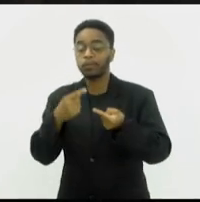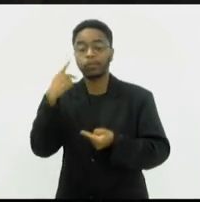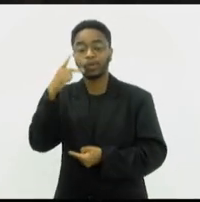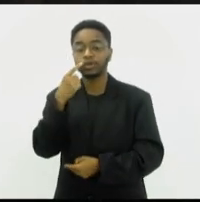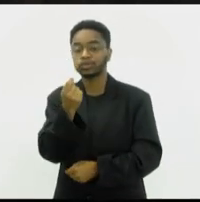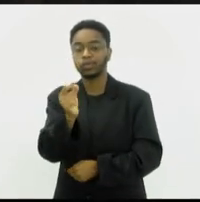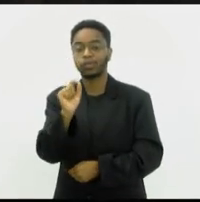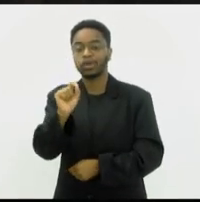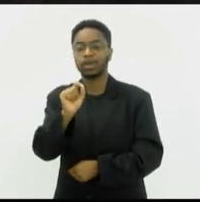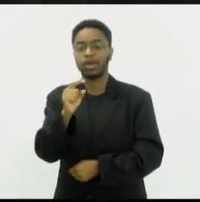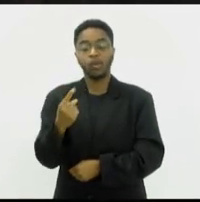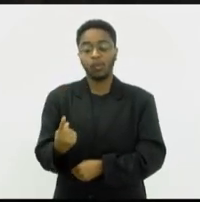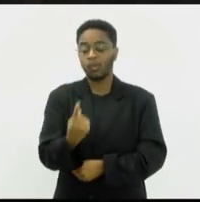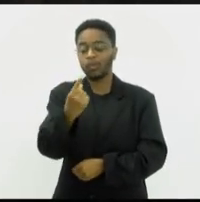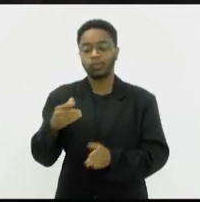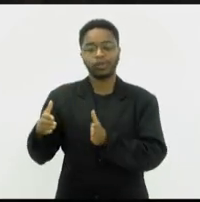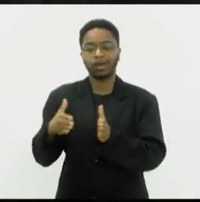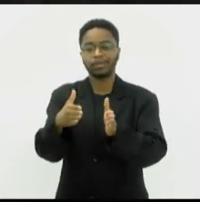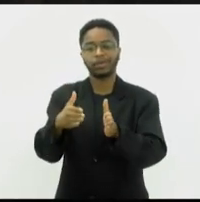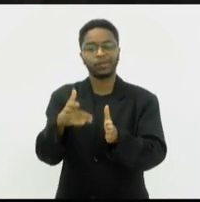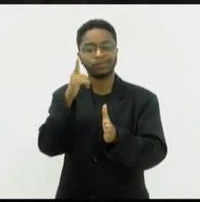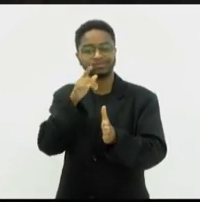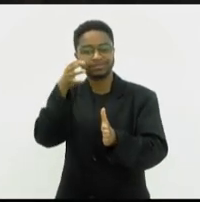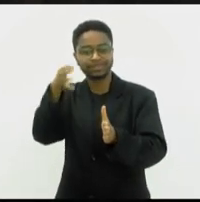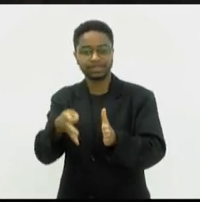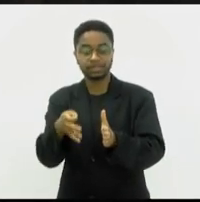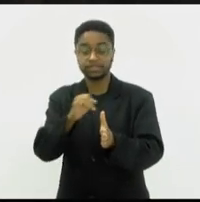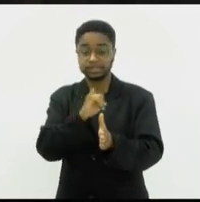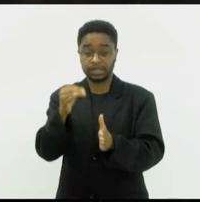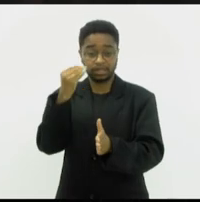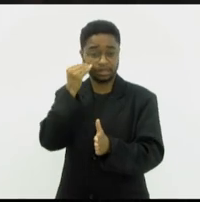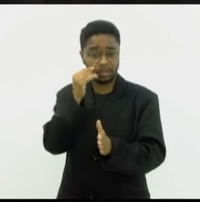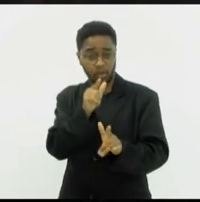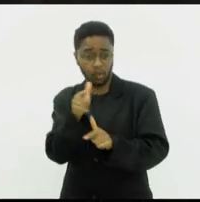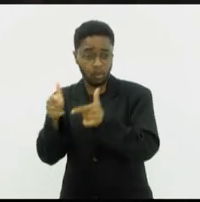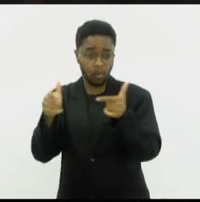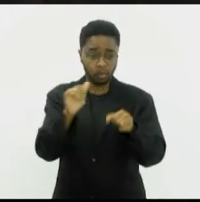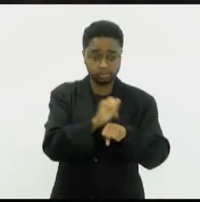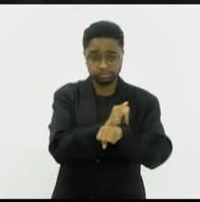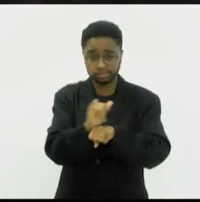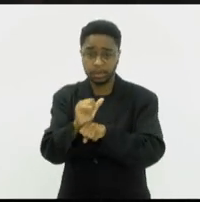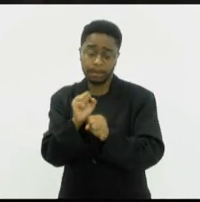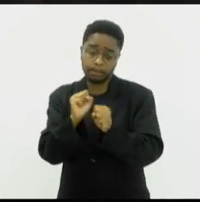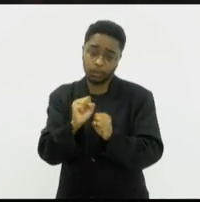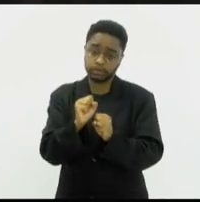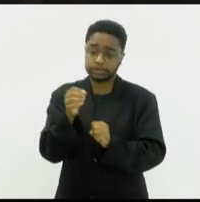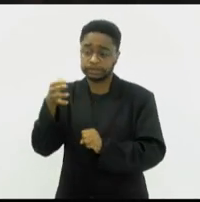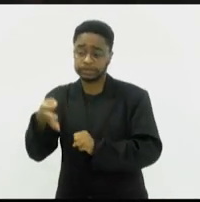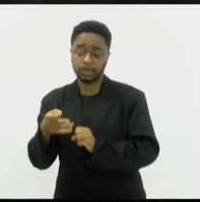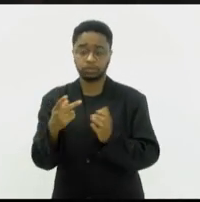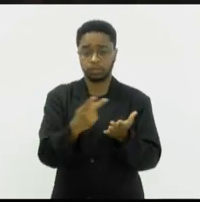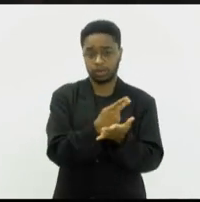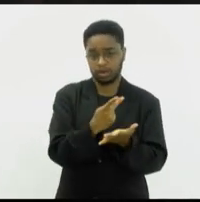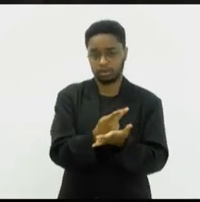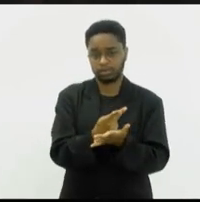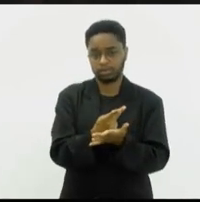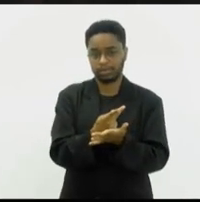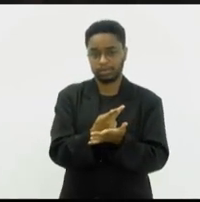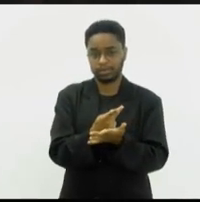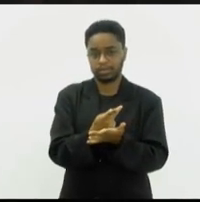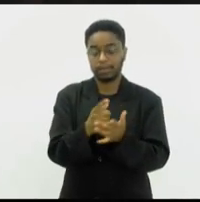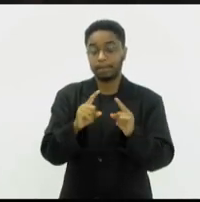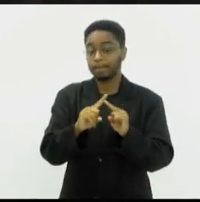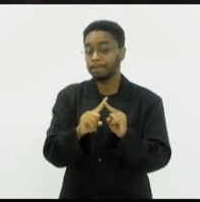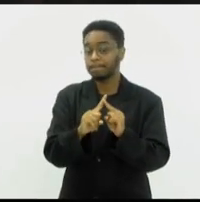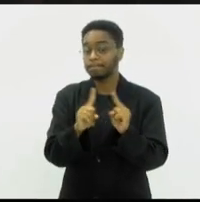qualquer outra aposta pode dar certo ou dar errado, mas, jamais,